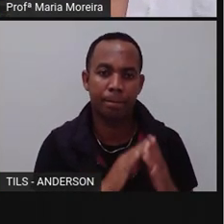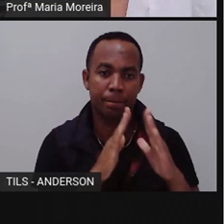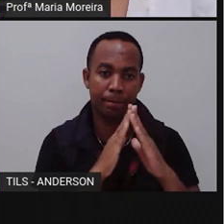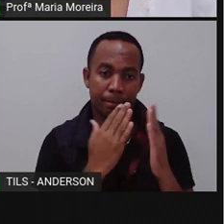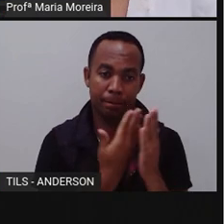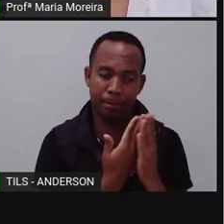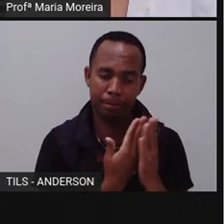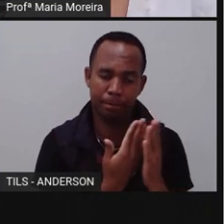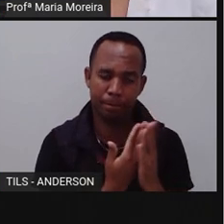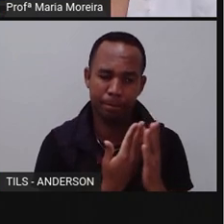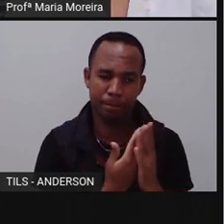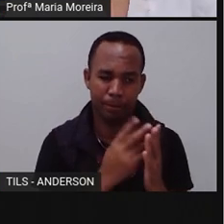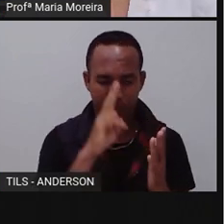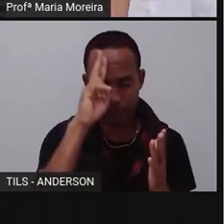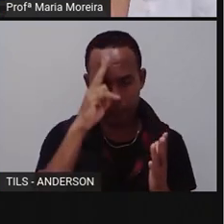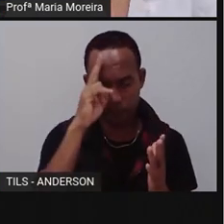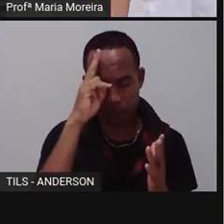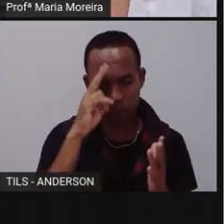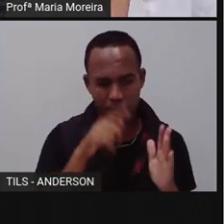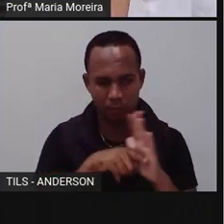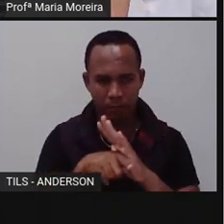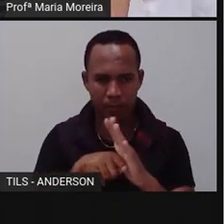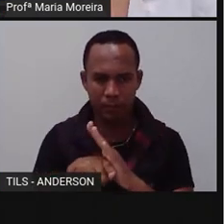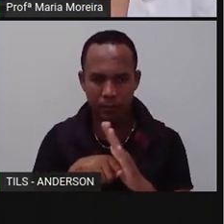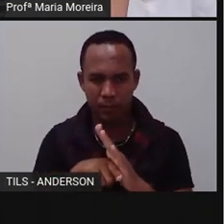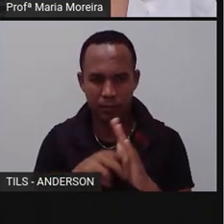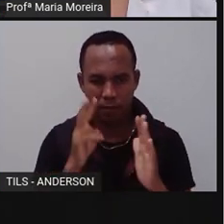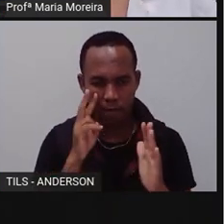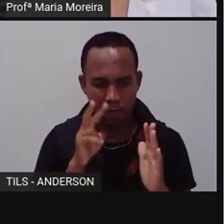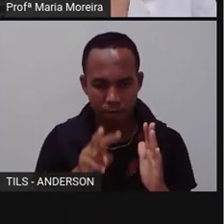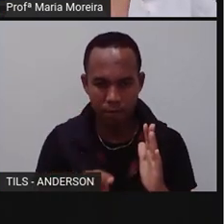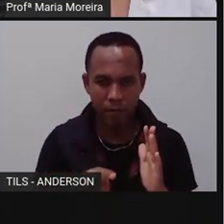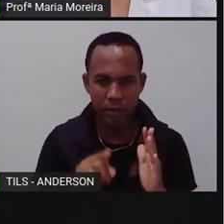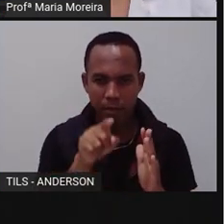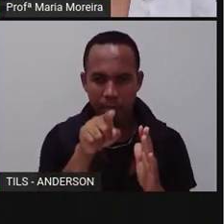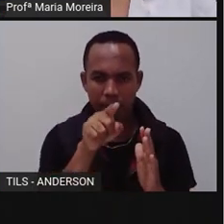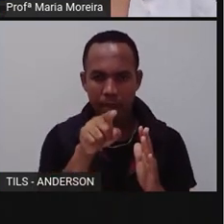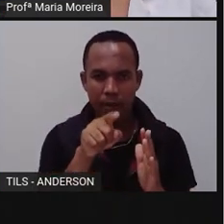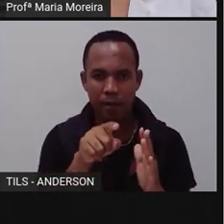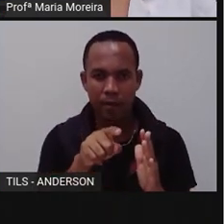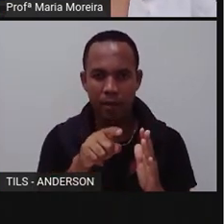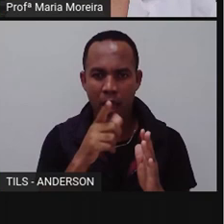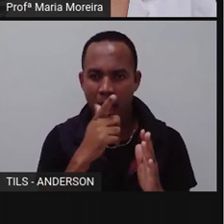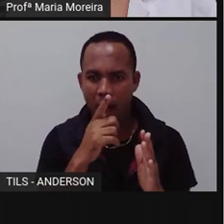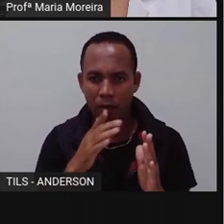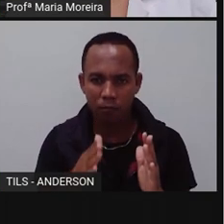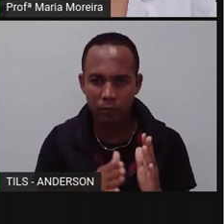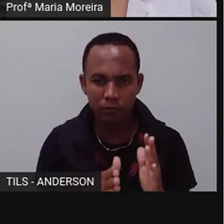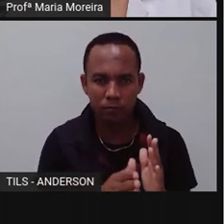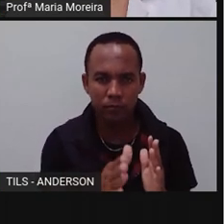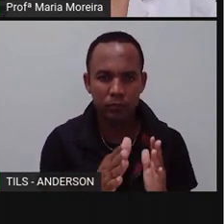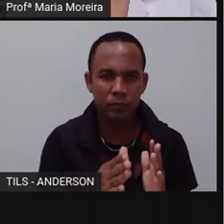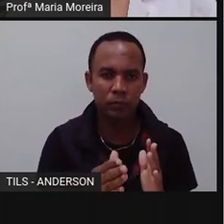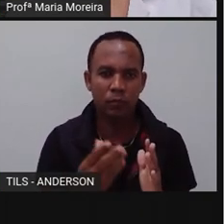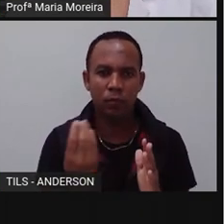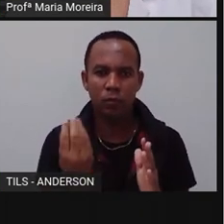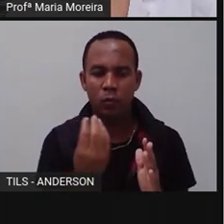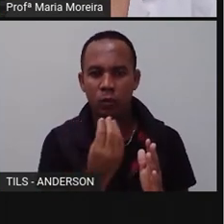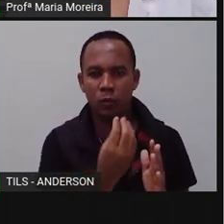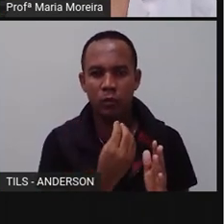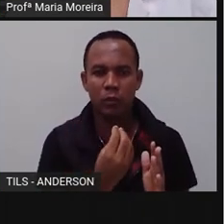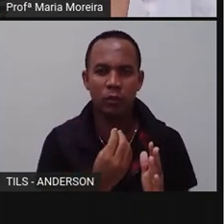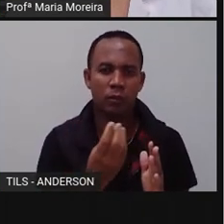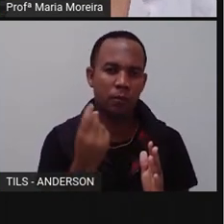históricos, né? Apontam que as margens do rio Nilo, né? Foi, do rio Nilo foram ocupadas